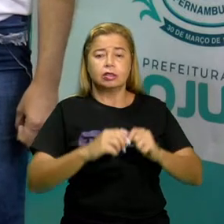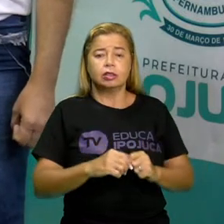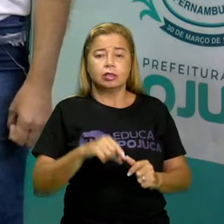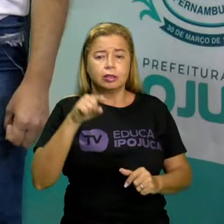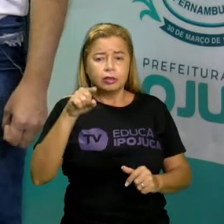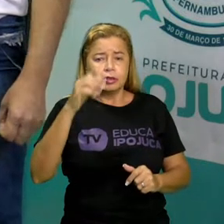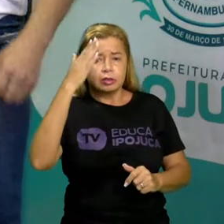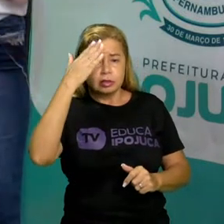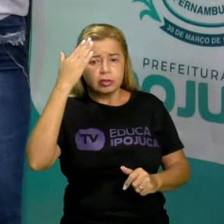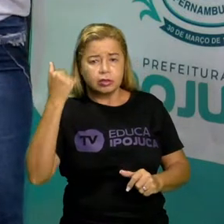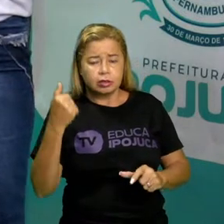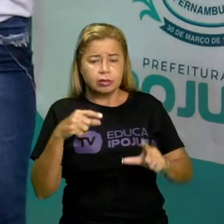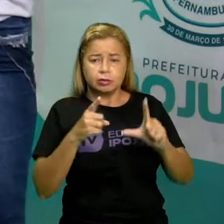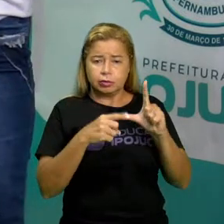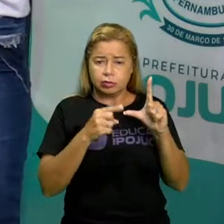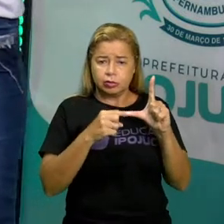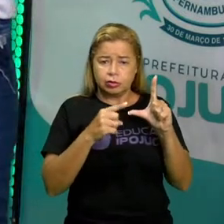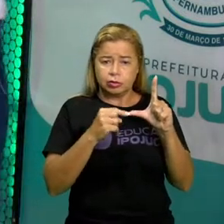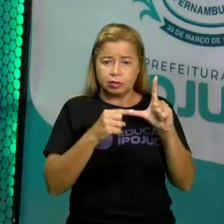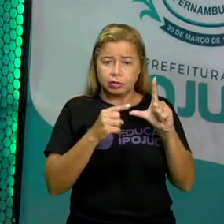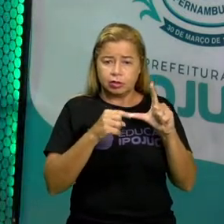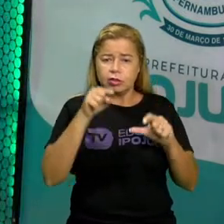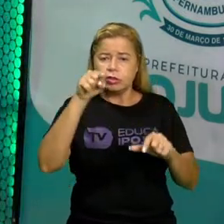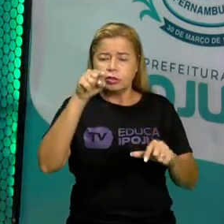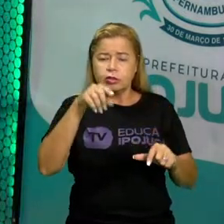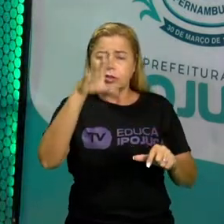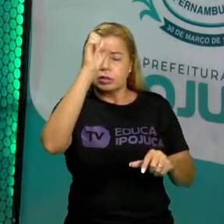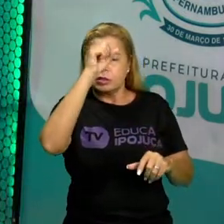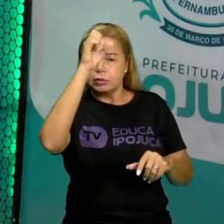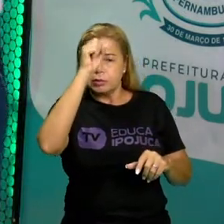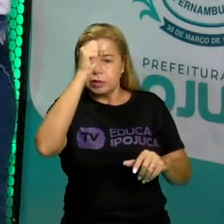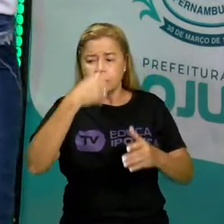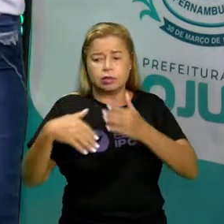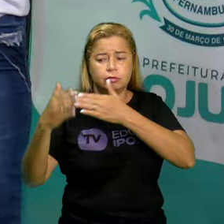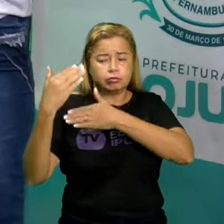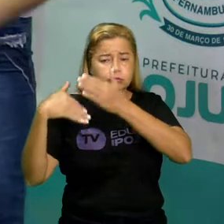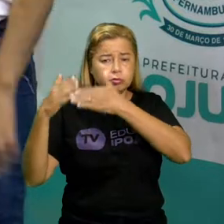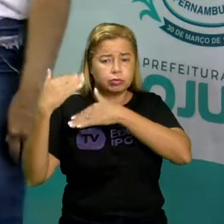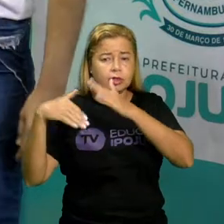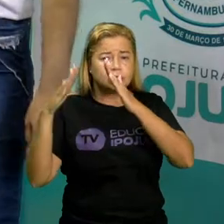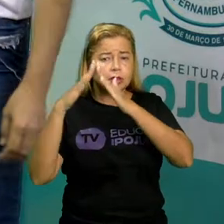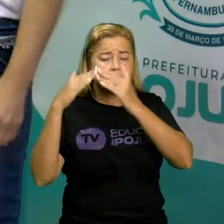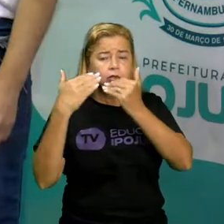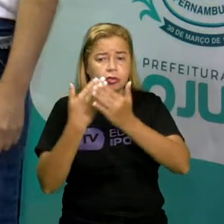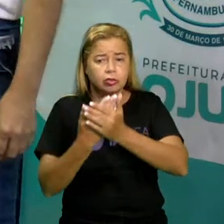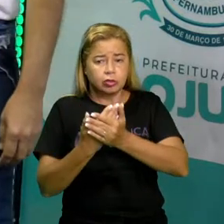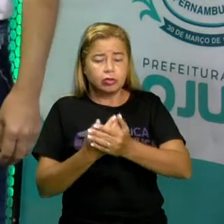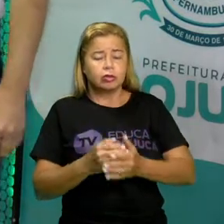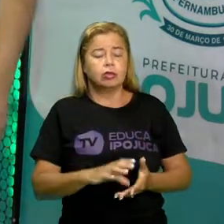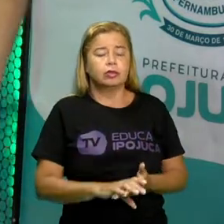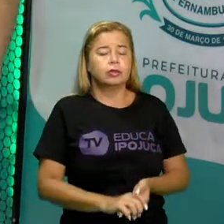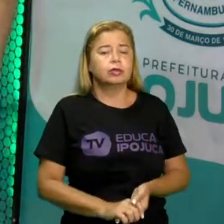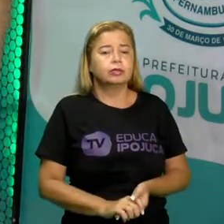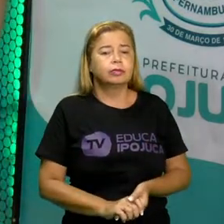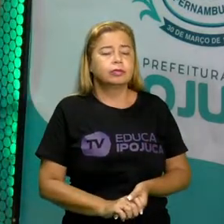dessas letrinhas, não lembram? Vocês aprenderam lá na escola com a tia. Isso mesmo. Então,